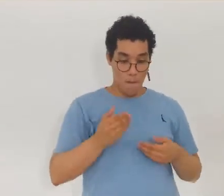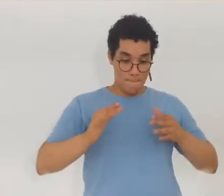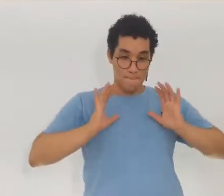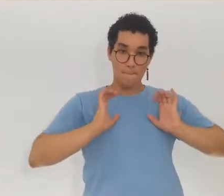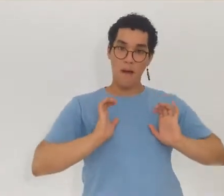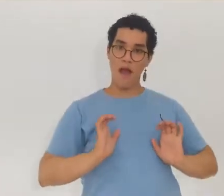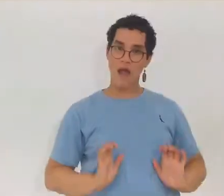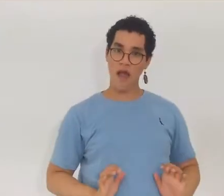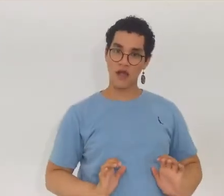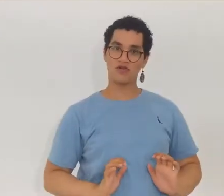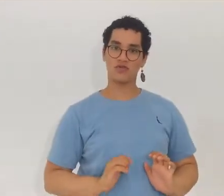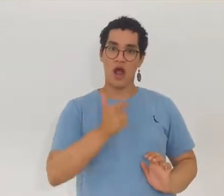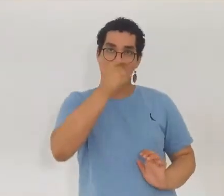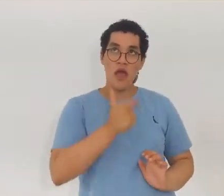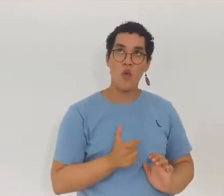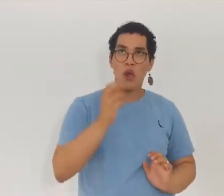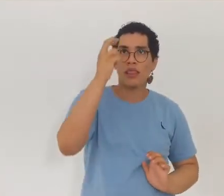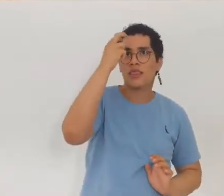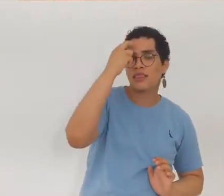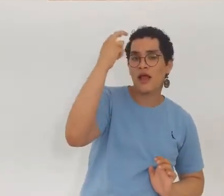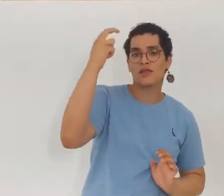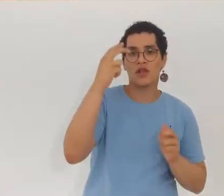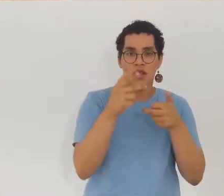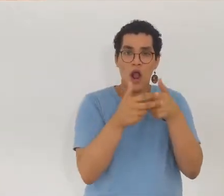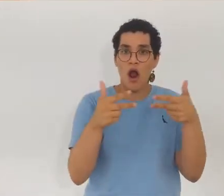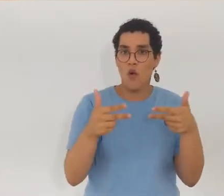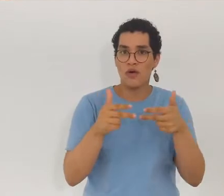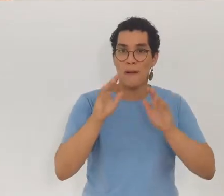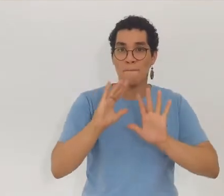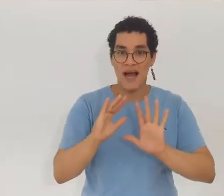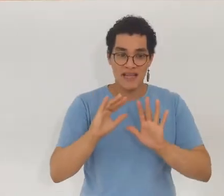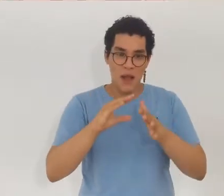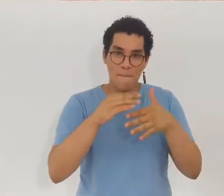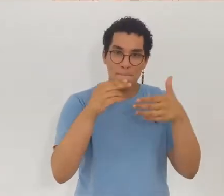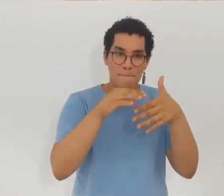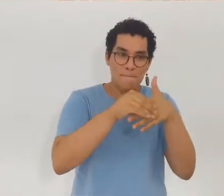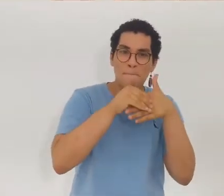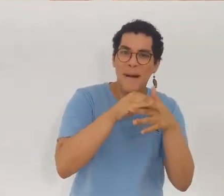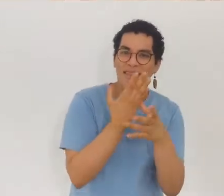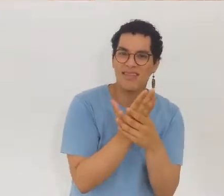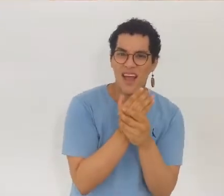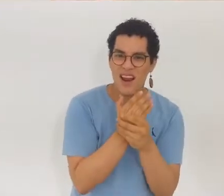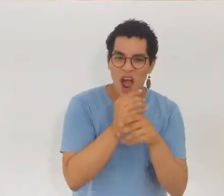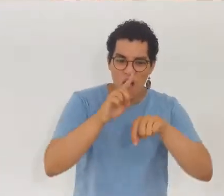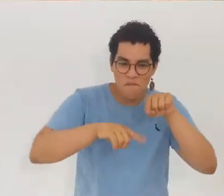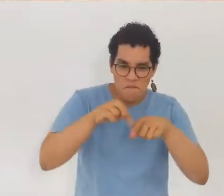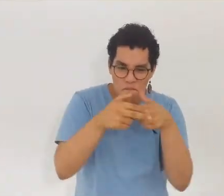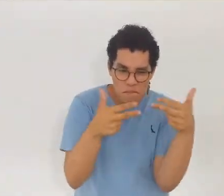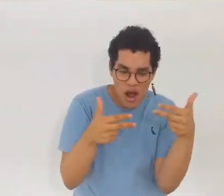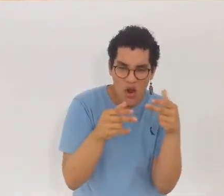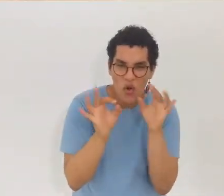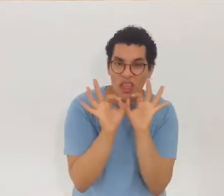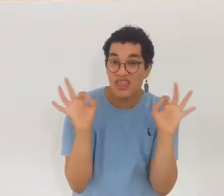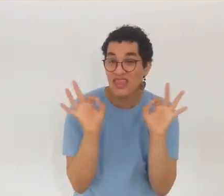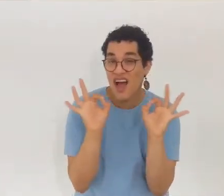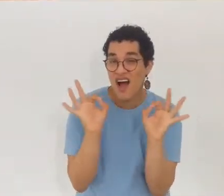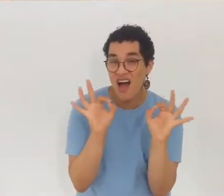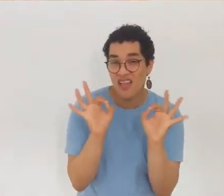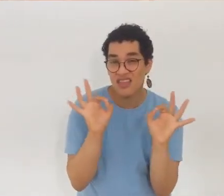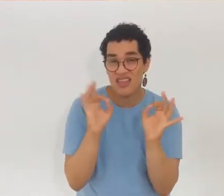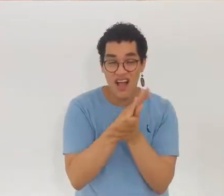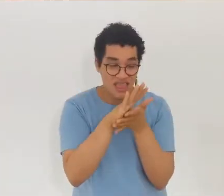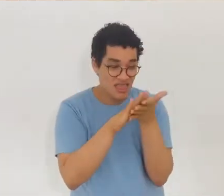essência. É a minha moralidade, a minha inteligência. Mas das coisas materiais e tudo que eu